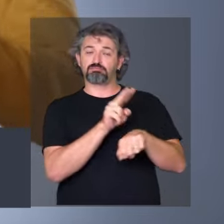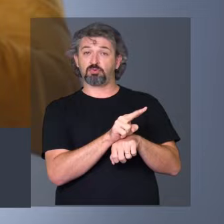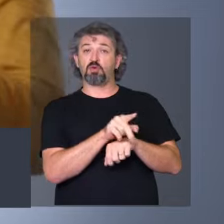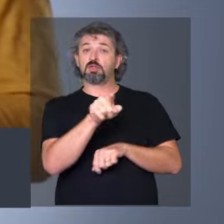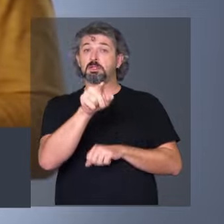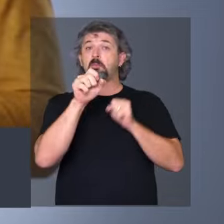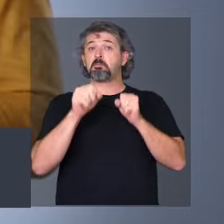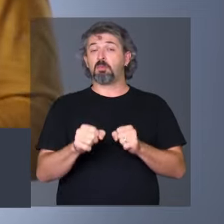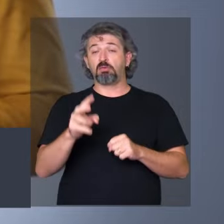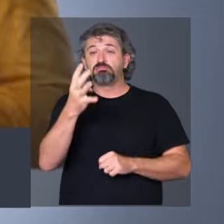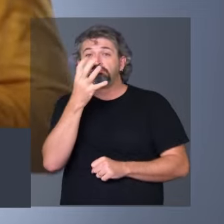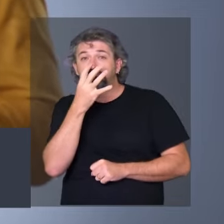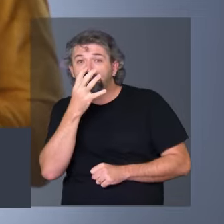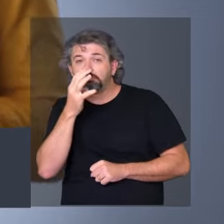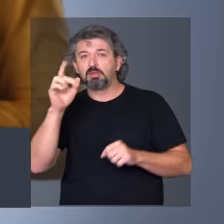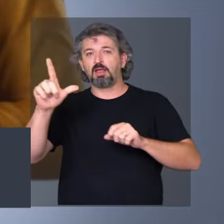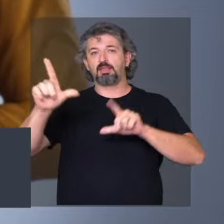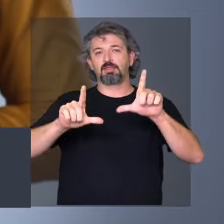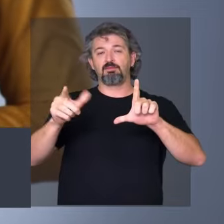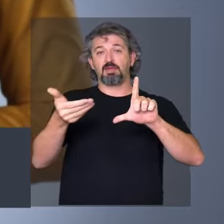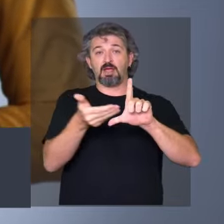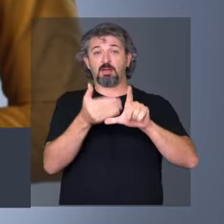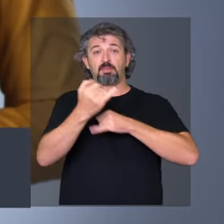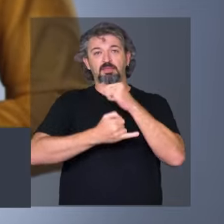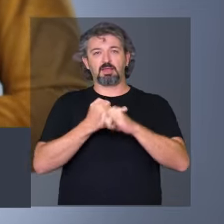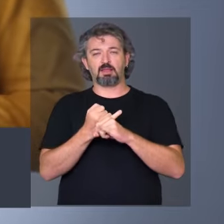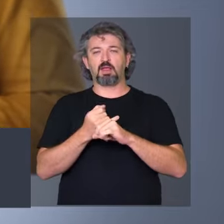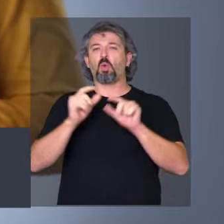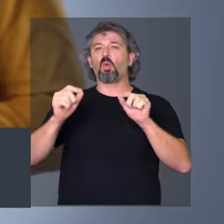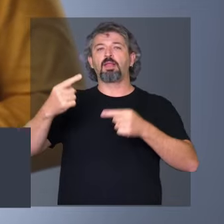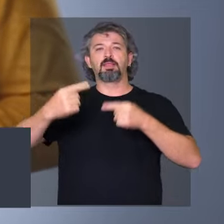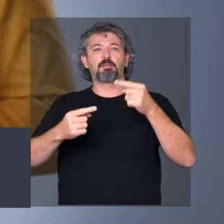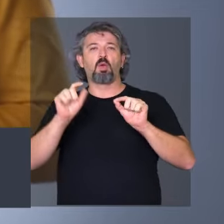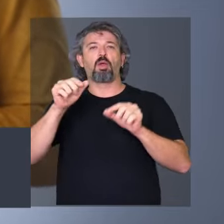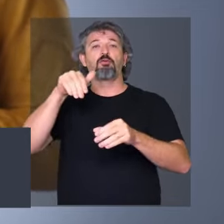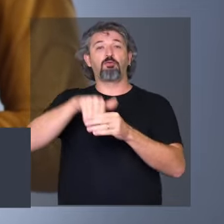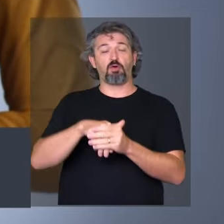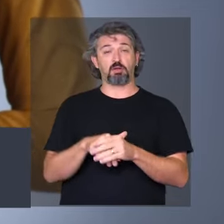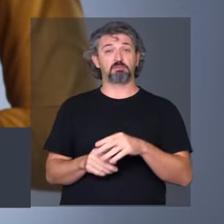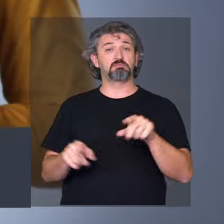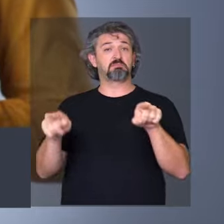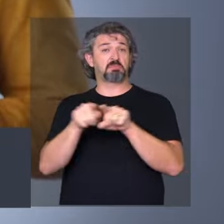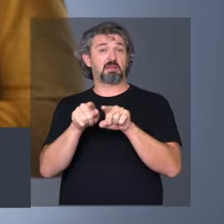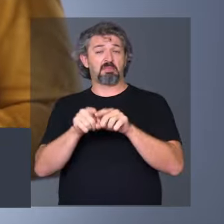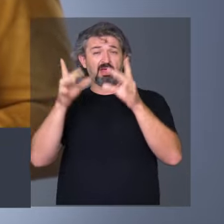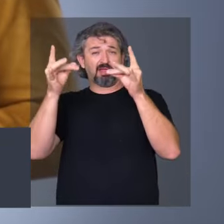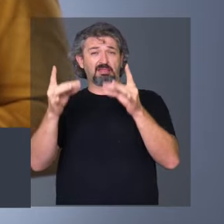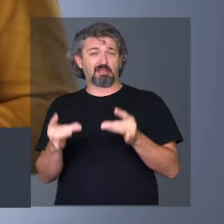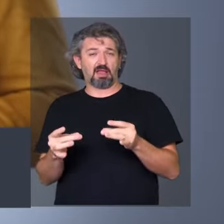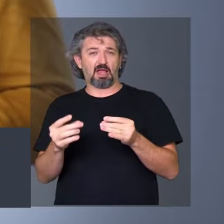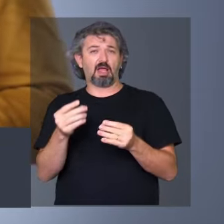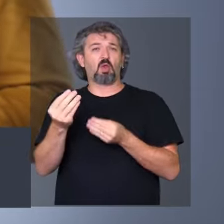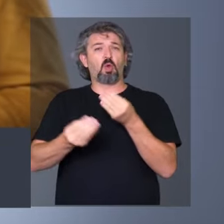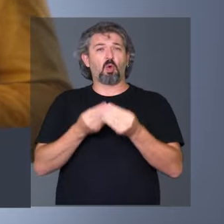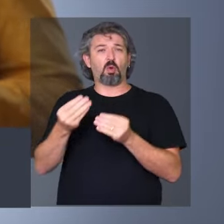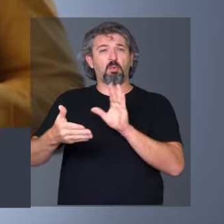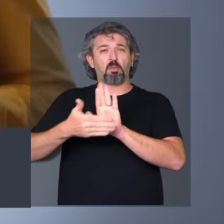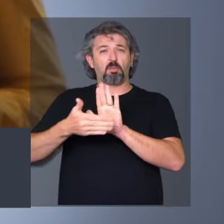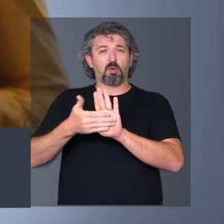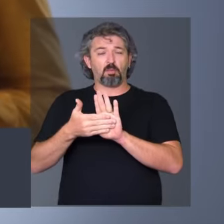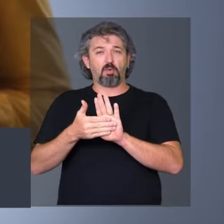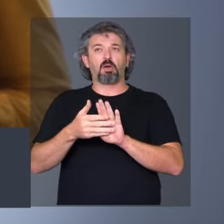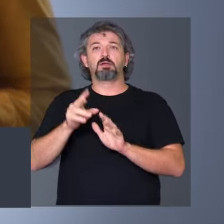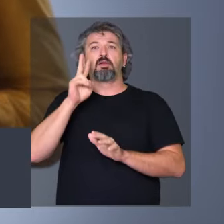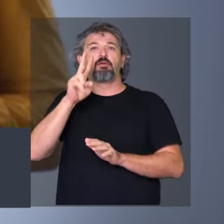assistir ao vivo todos os debates e votações na TV e na internet. Você também pode ter detalhes da